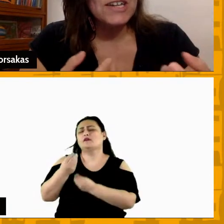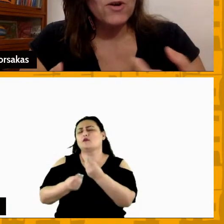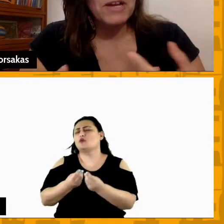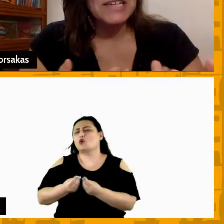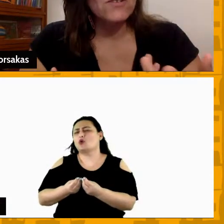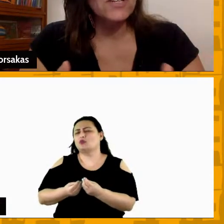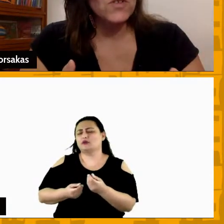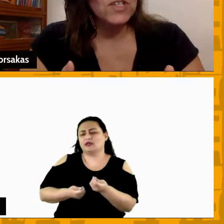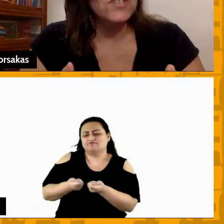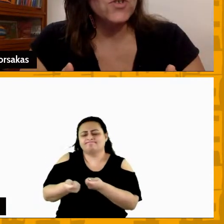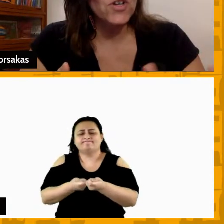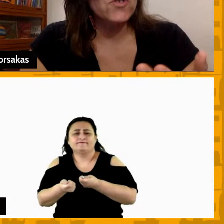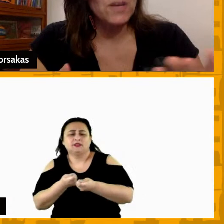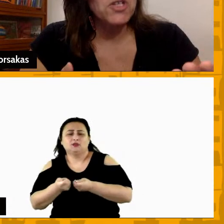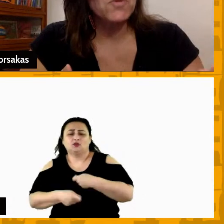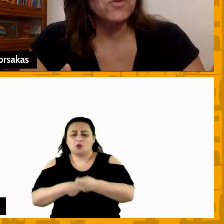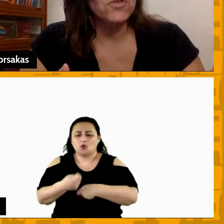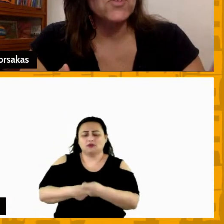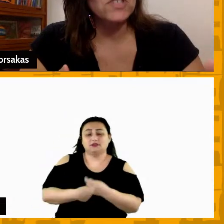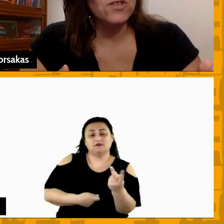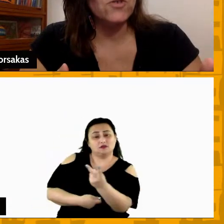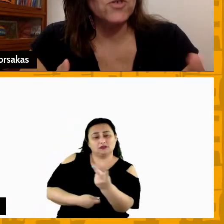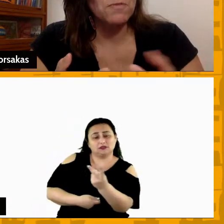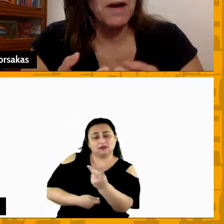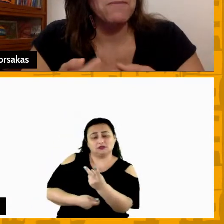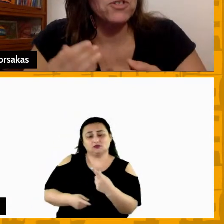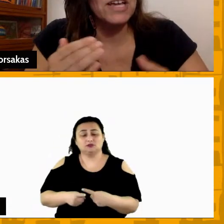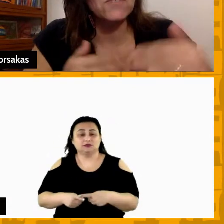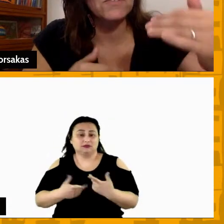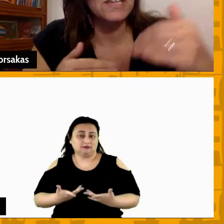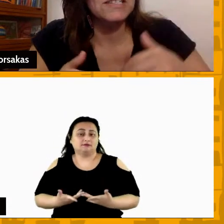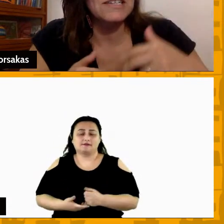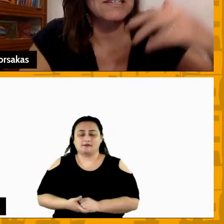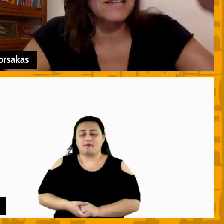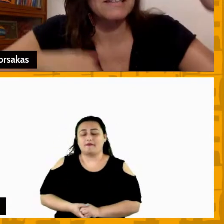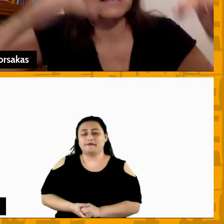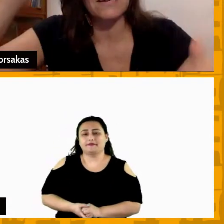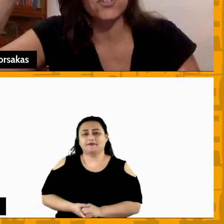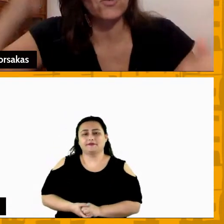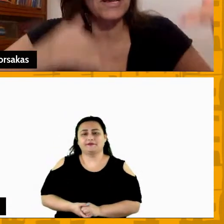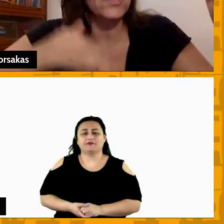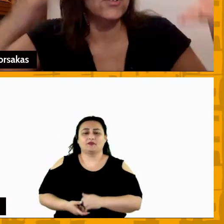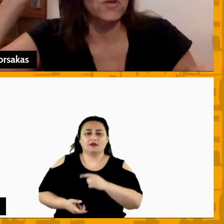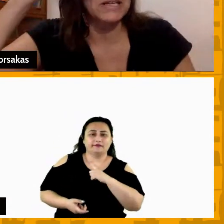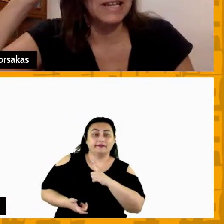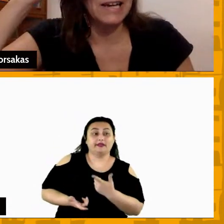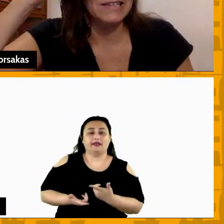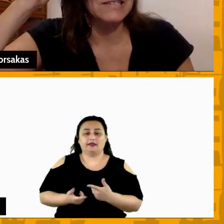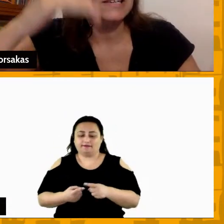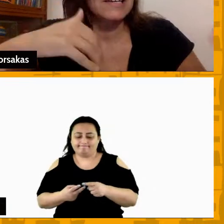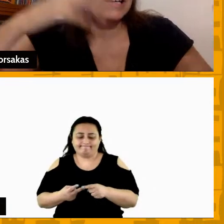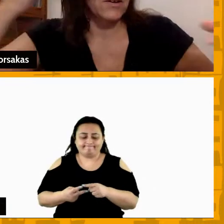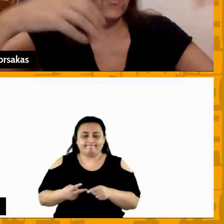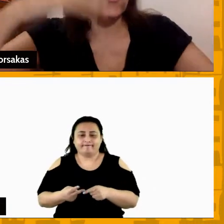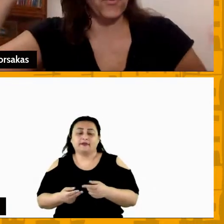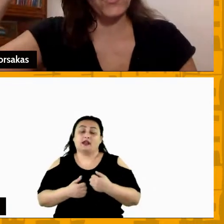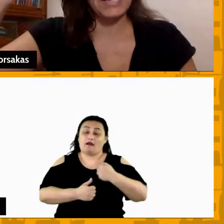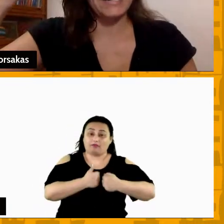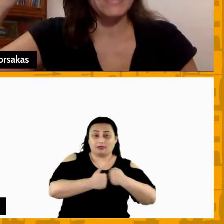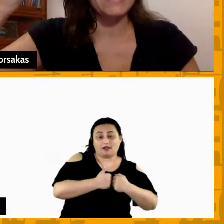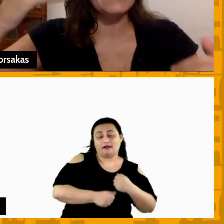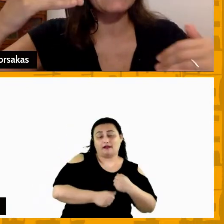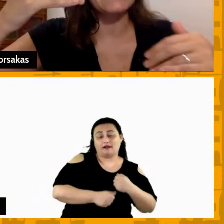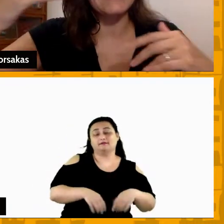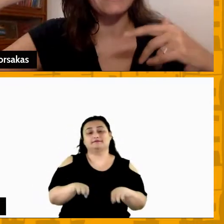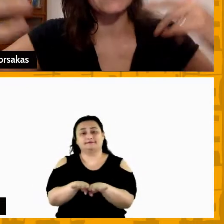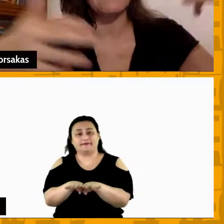negociações da comunicação entre vocês dois justamente por tudo isso que você trouxe de vocês terem tido relações como atletas com